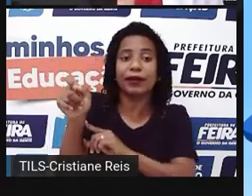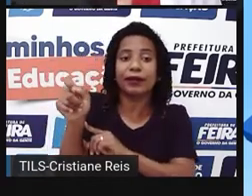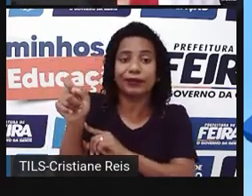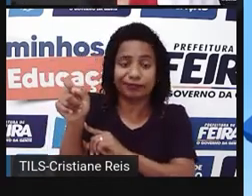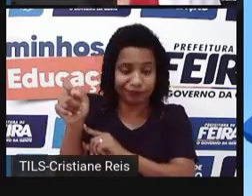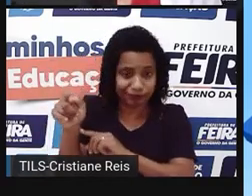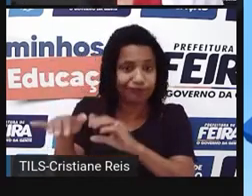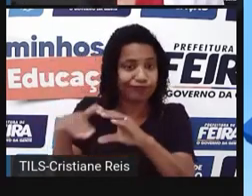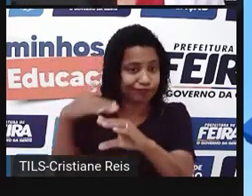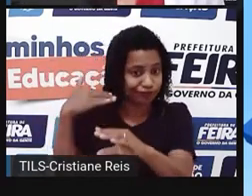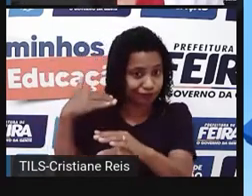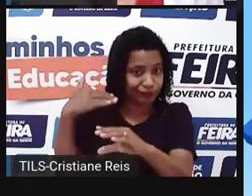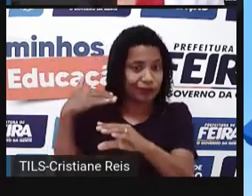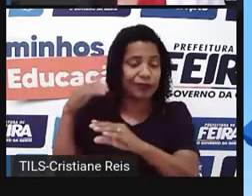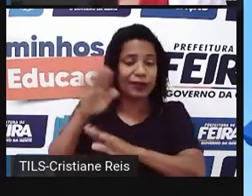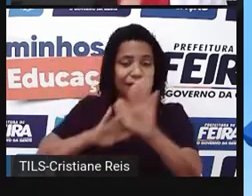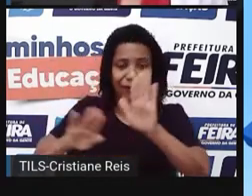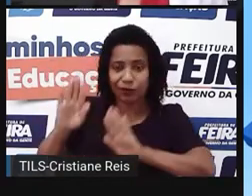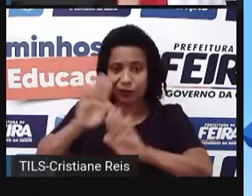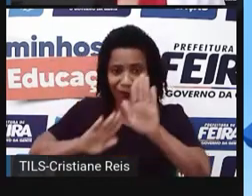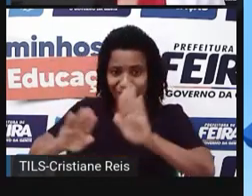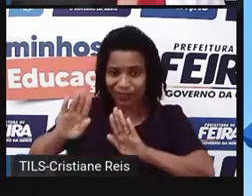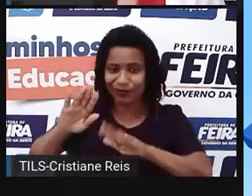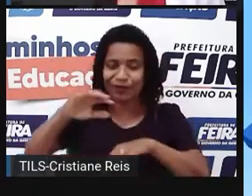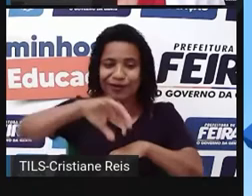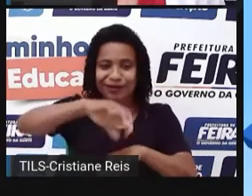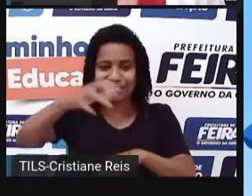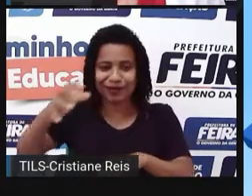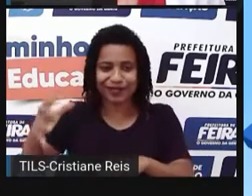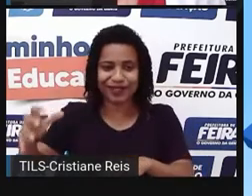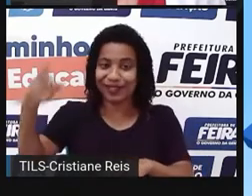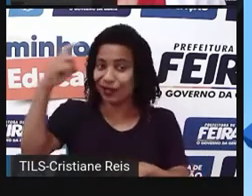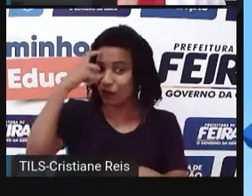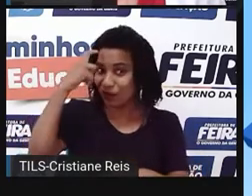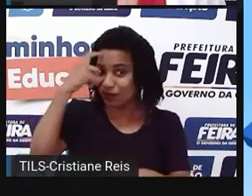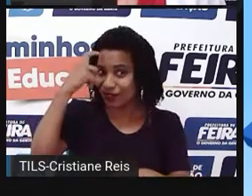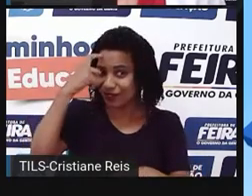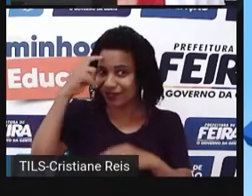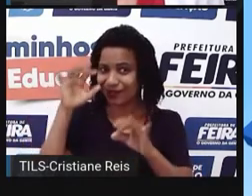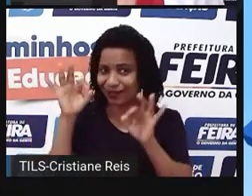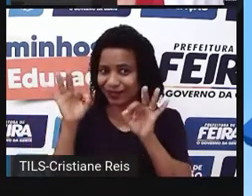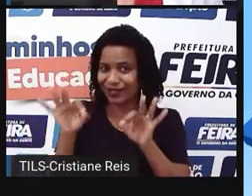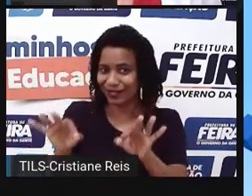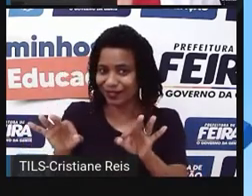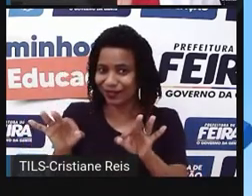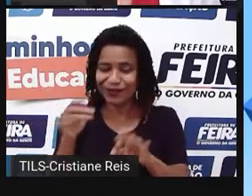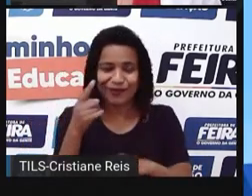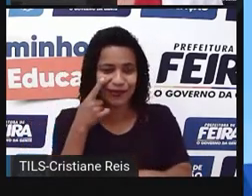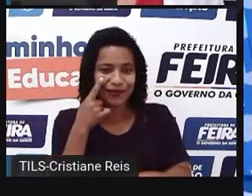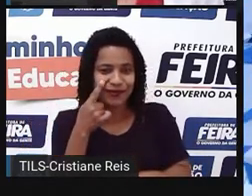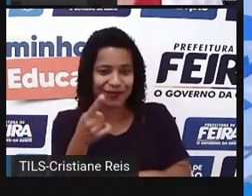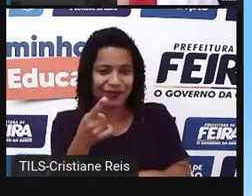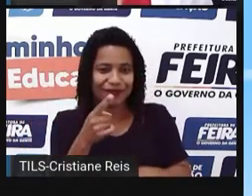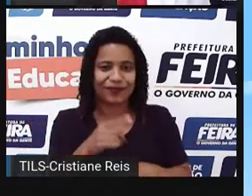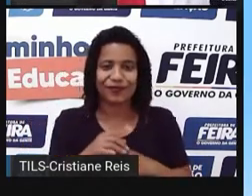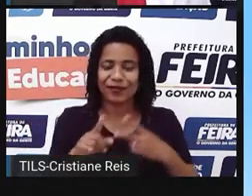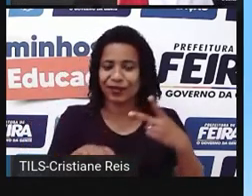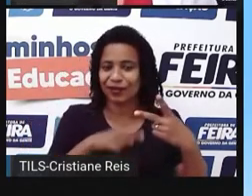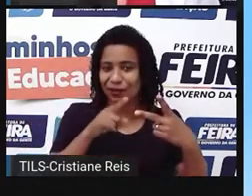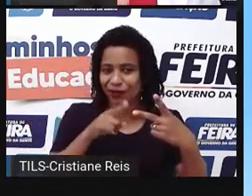na montanha da consciência. Ok, students? Next one. O próximo reino.